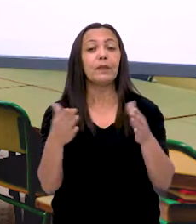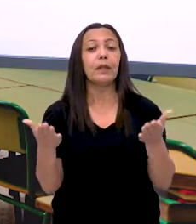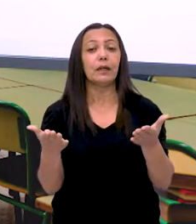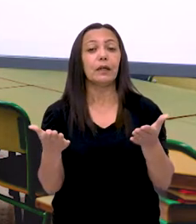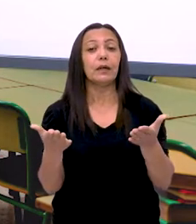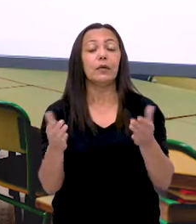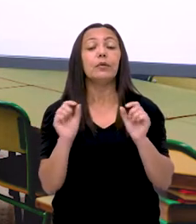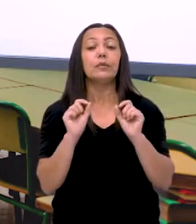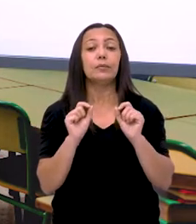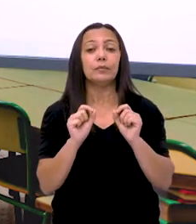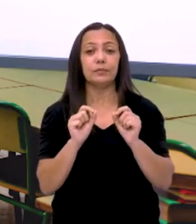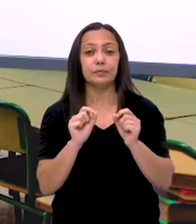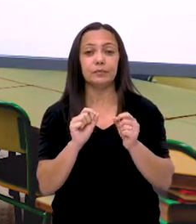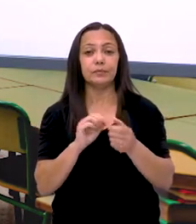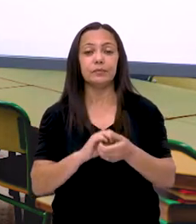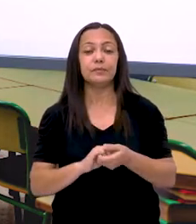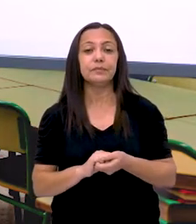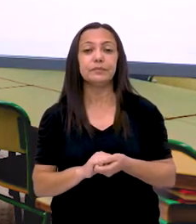Então vamos lá.